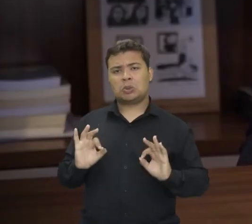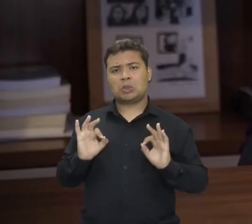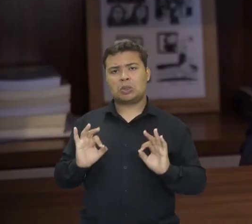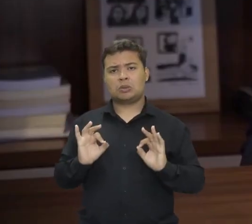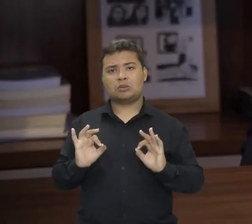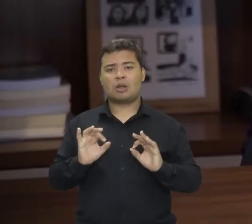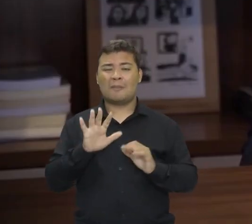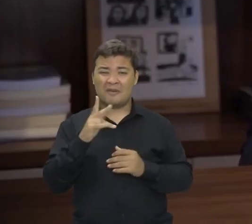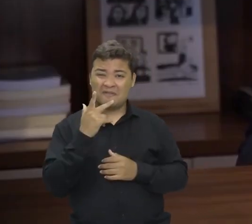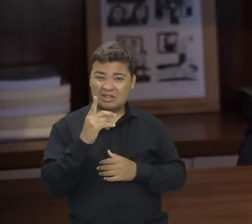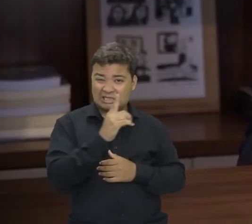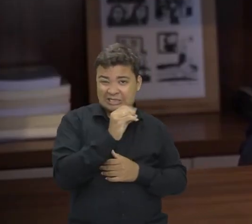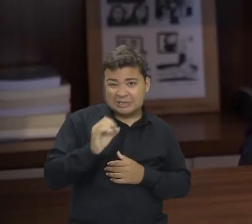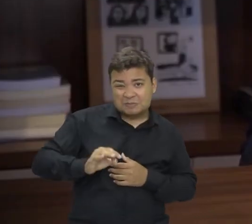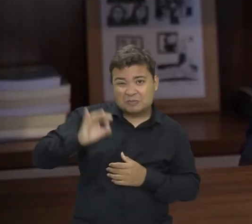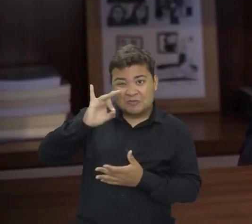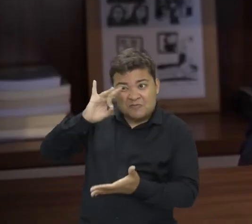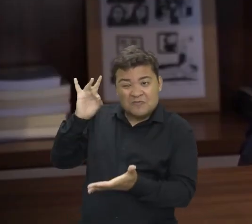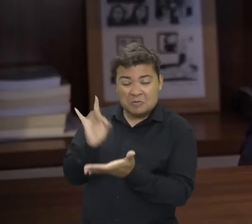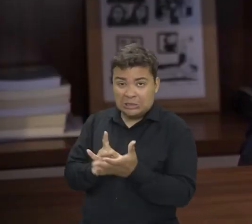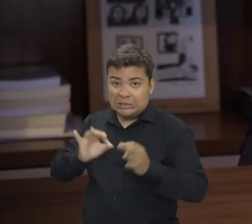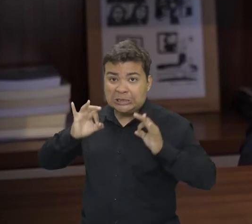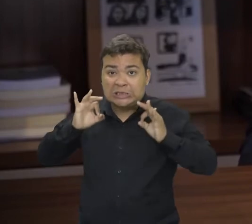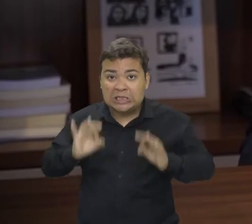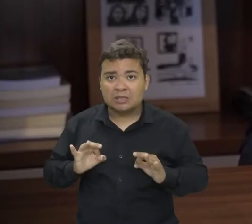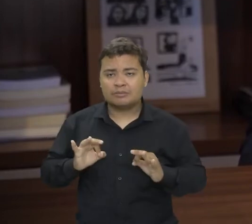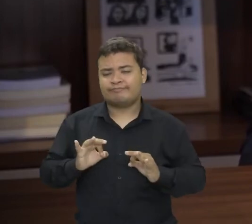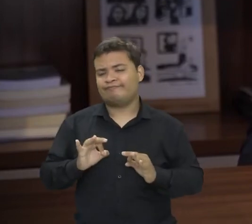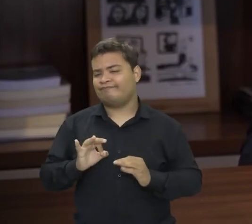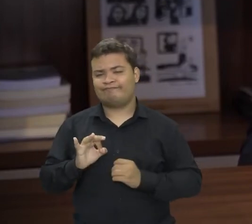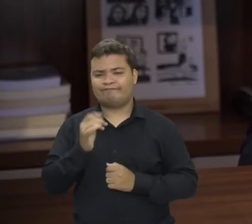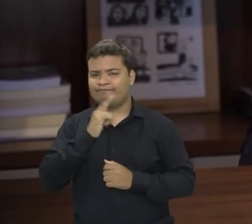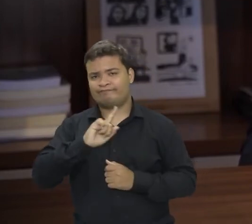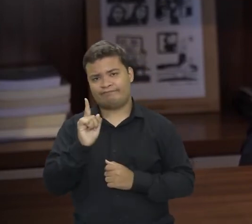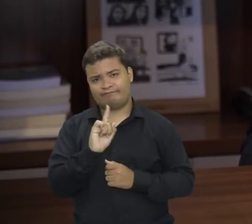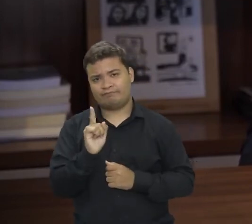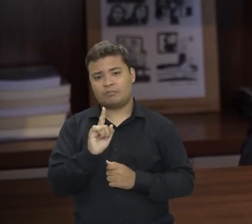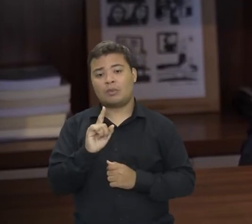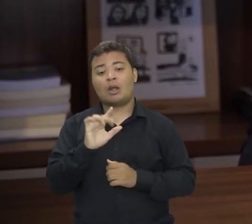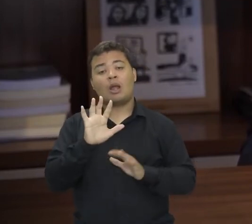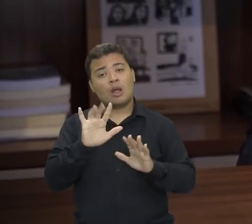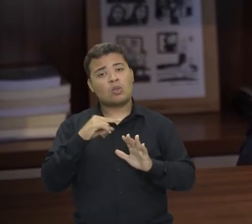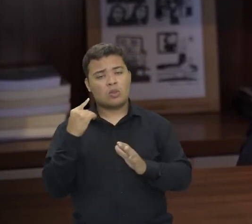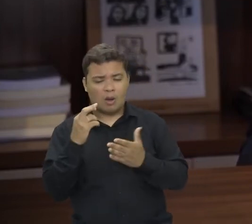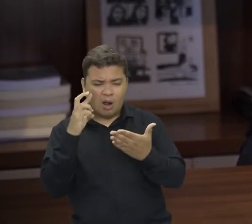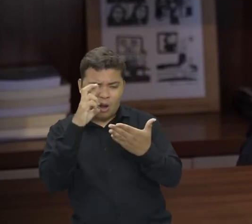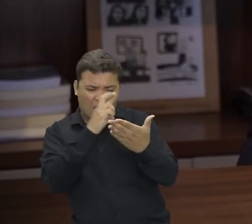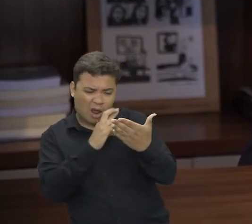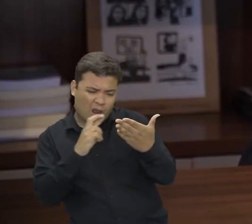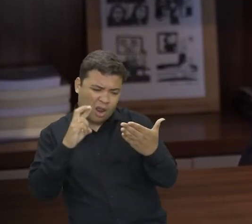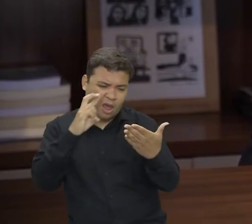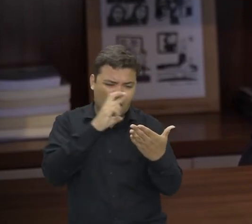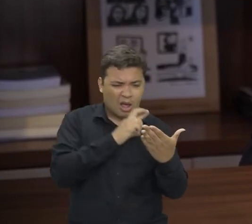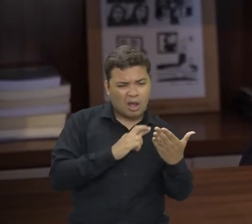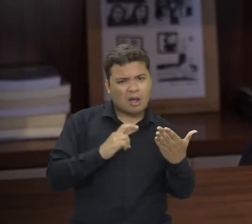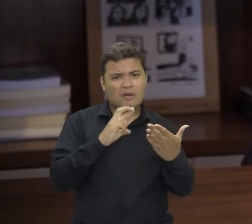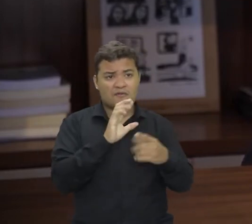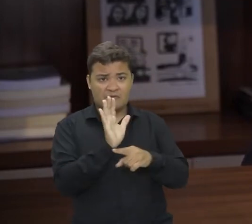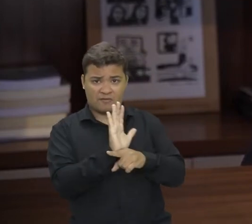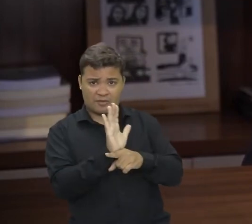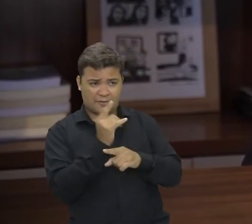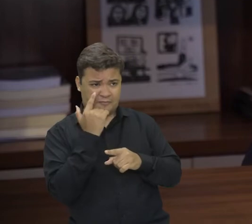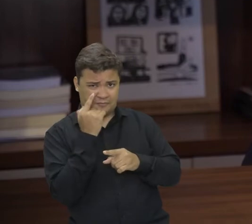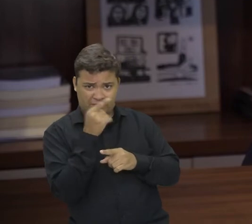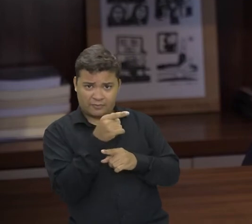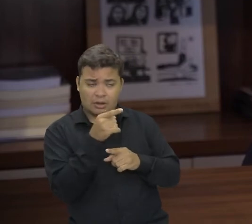como garantir que esse vídeo é original, é verdadeiro. Então, a gente procura encontrar as diferenças, aquilo